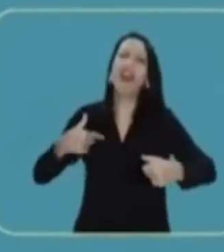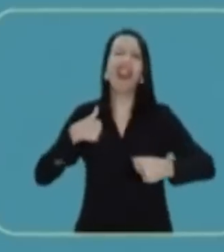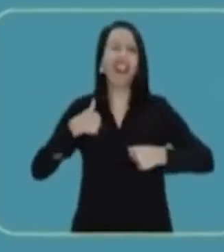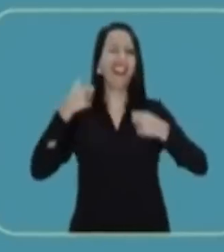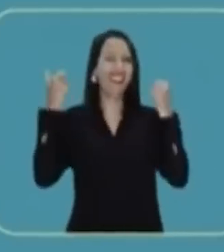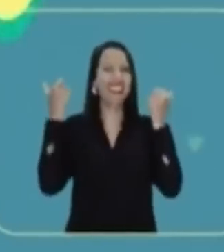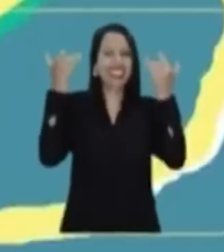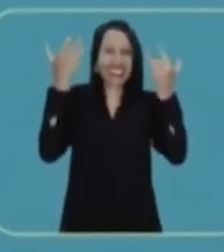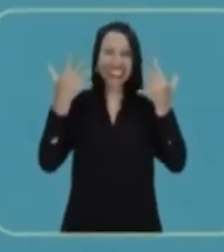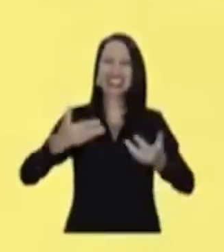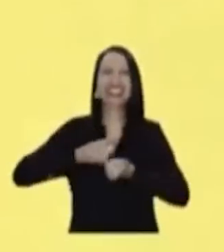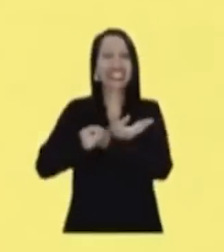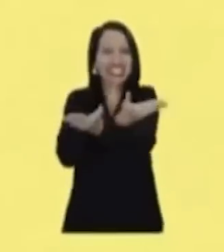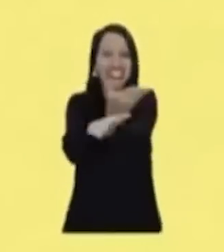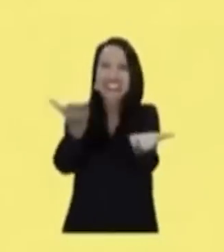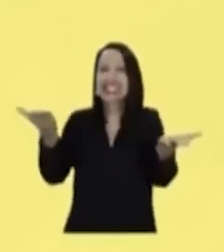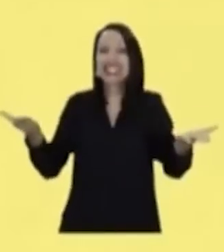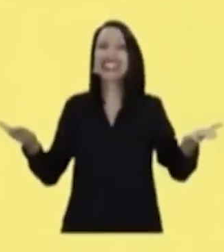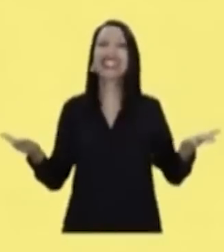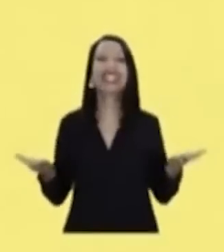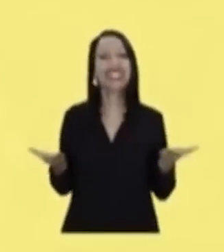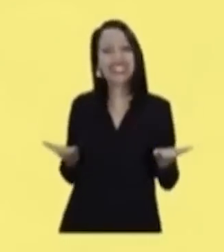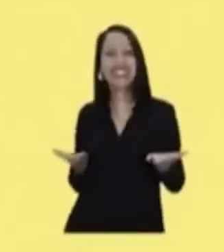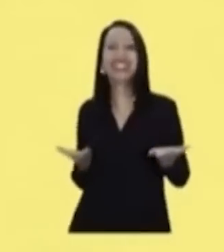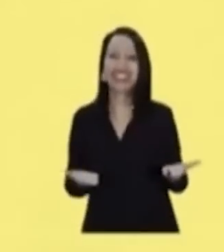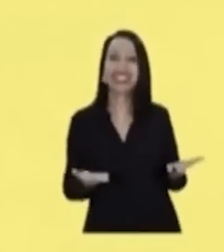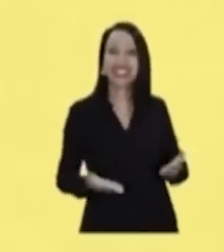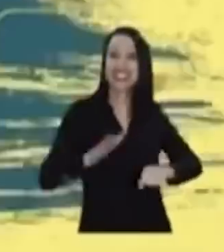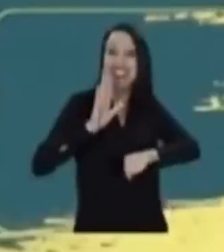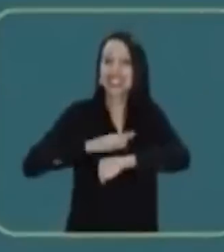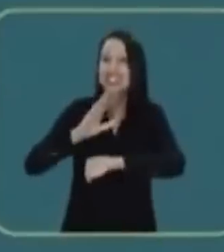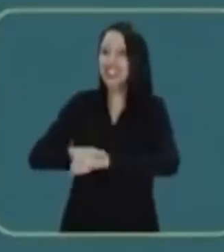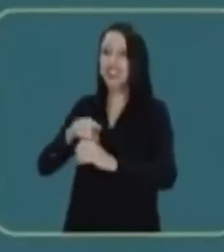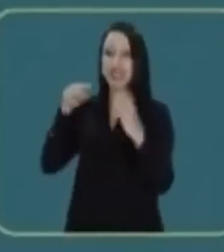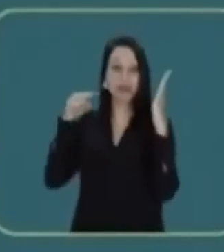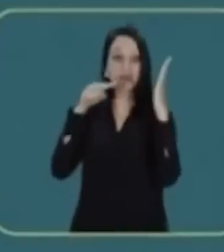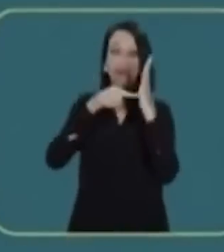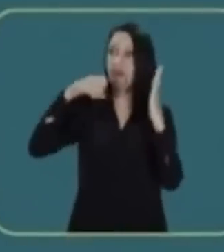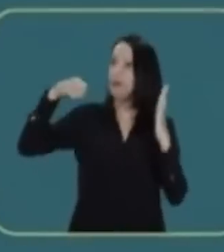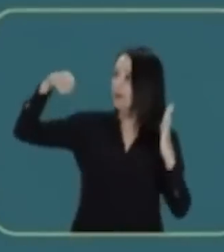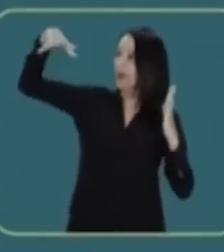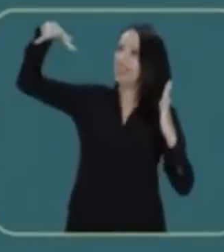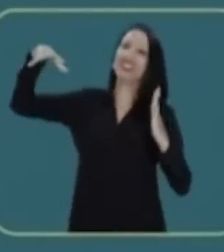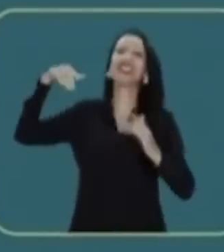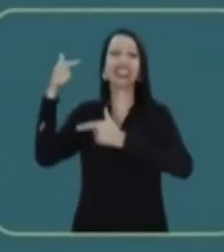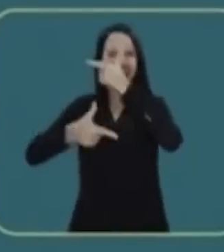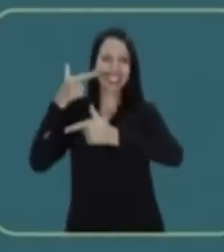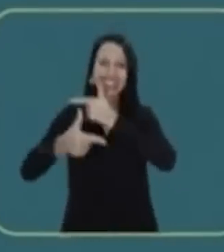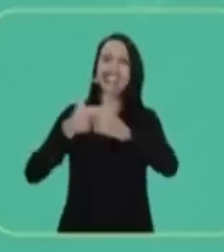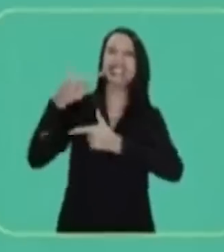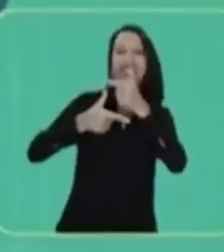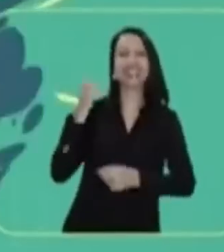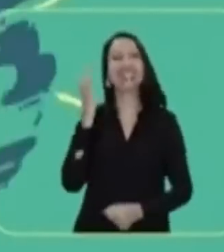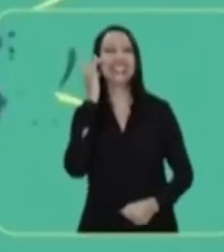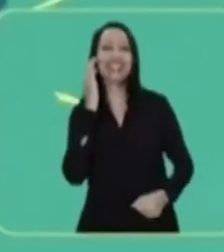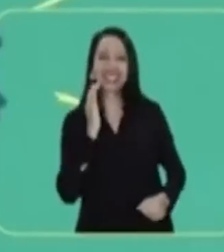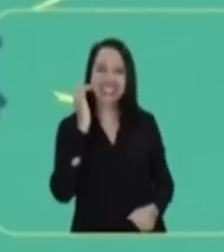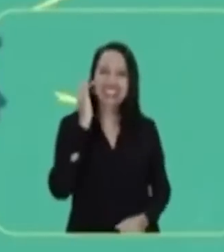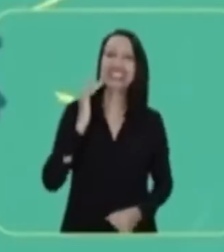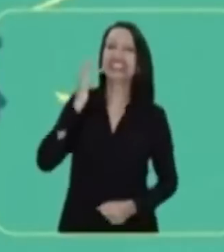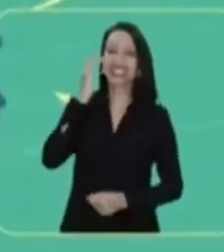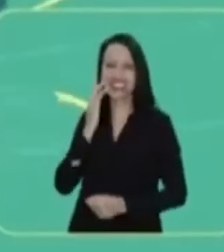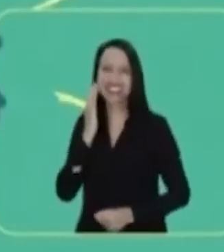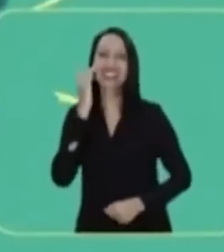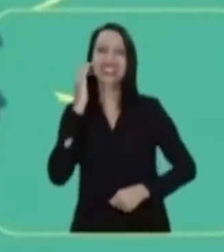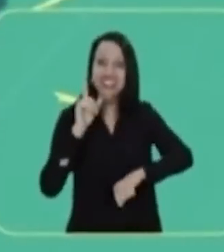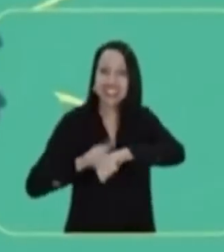faz a infraestrutura. Eu me explico pra você. Quando acende a luz no interruptor, tem o trabalho